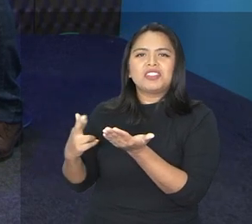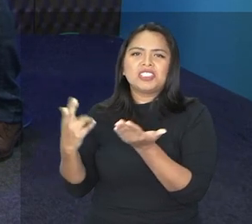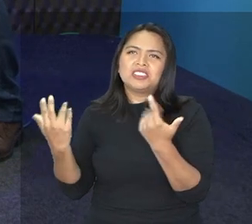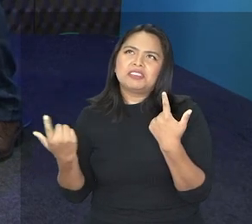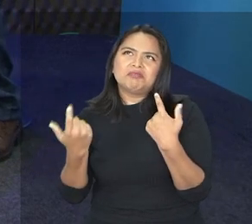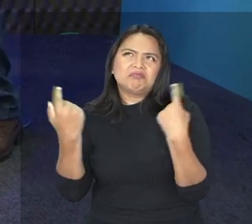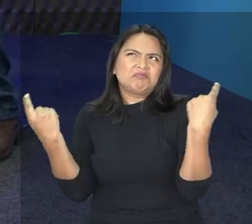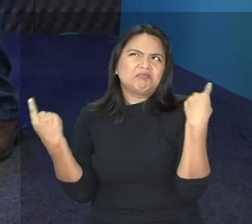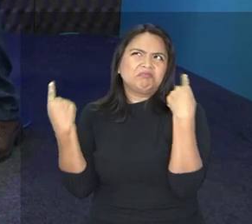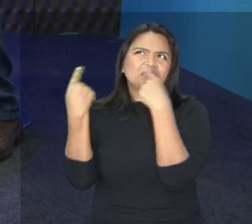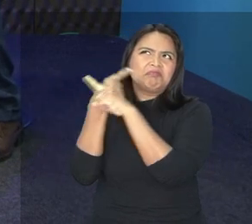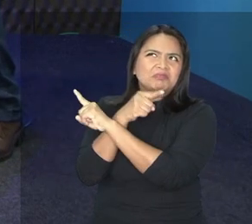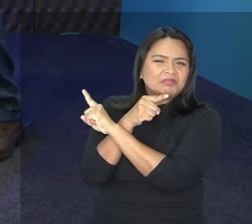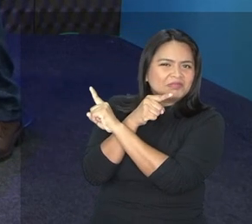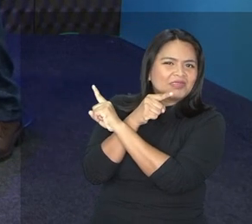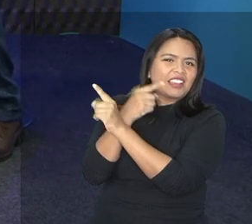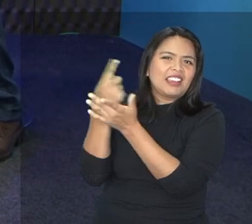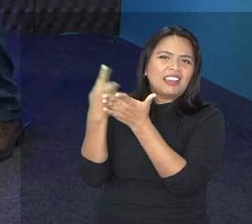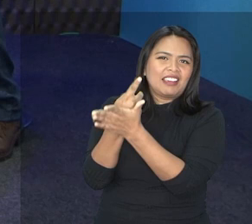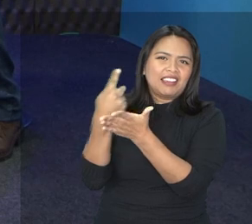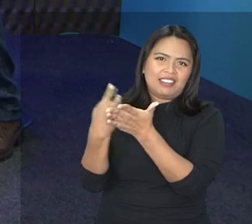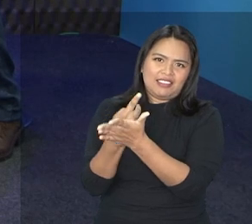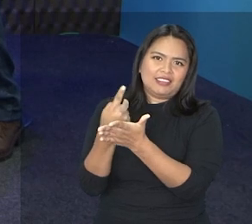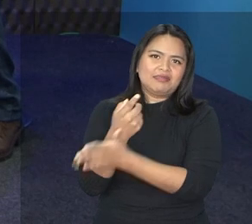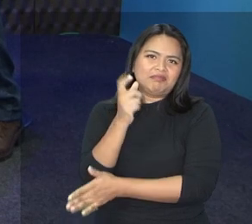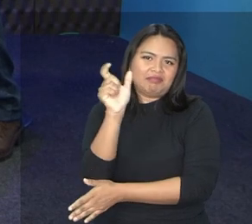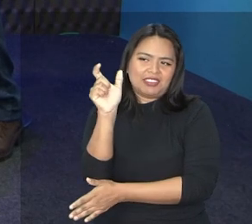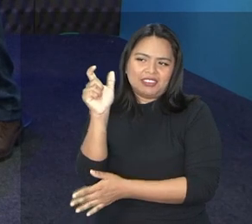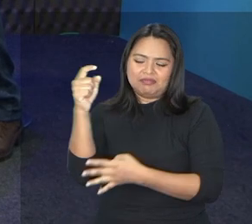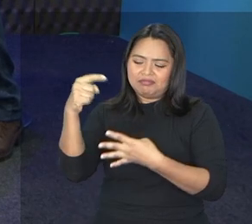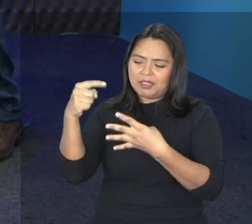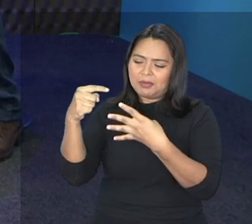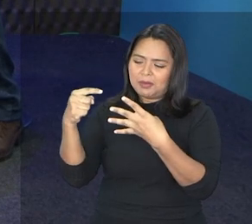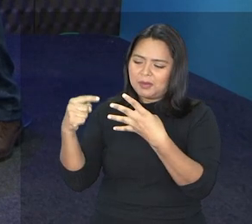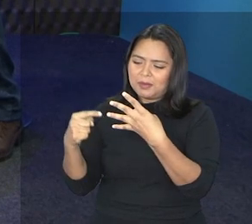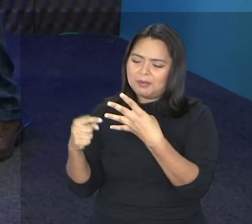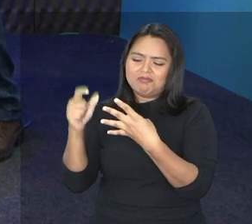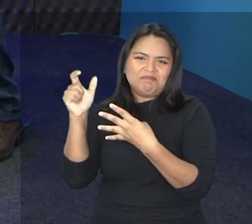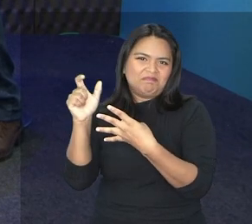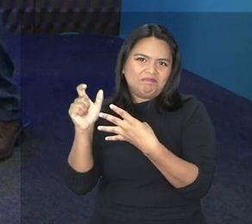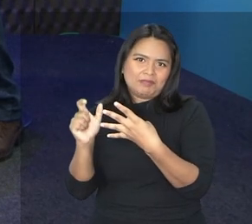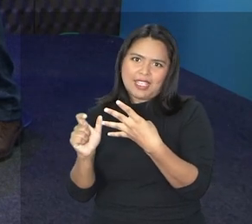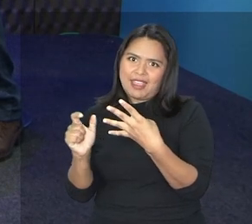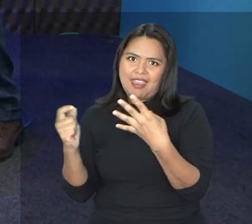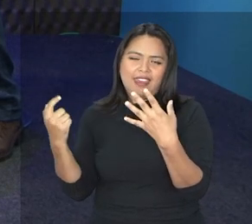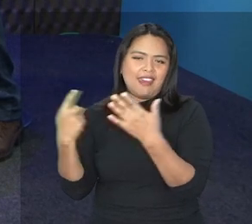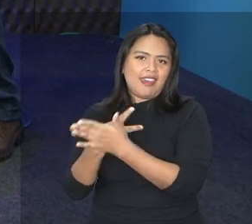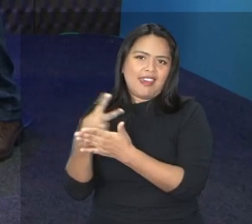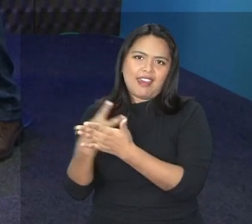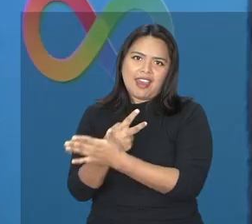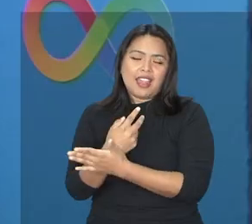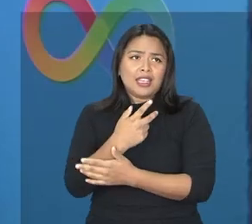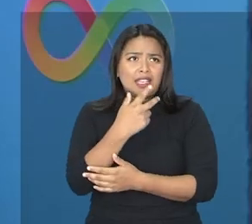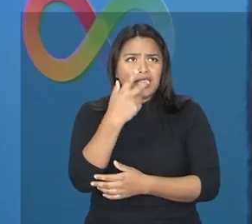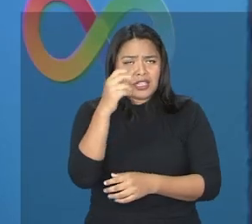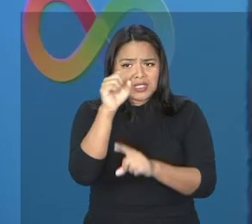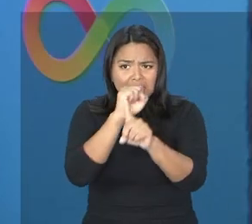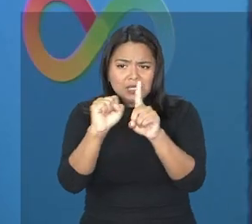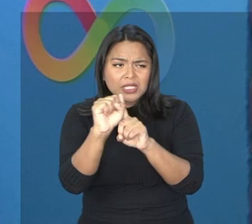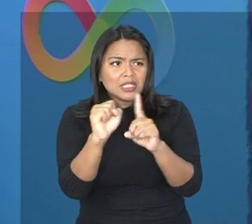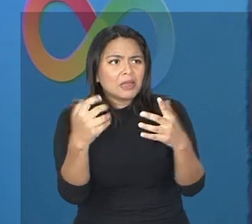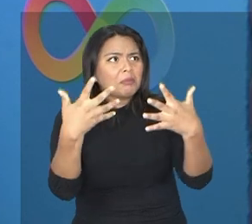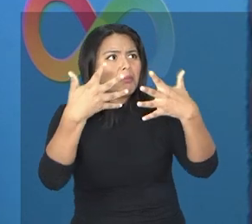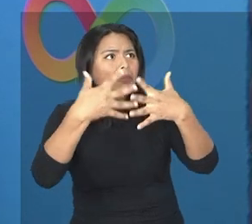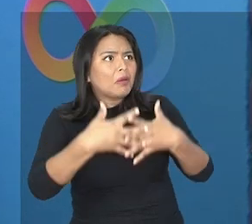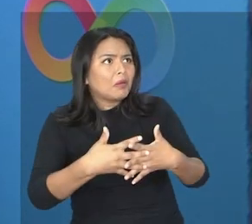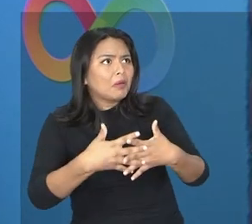usam de forma equivocada, de forma errada, essas terminologias, e acabam confundindo a população. E dentro